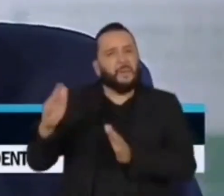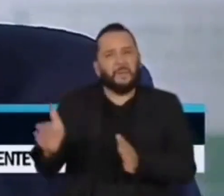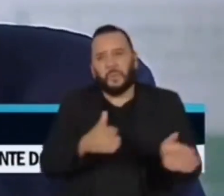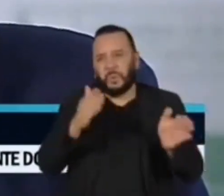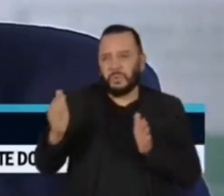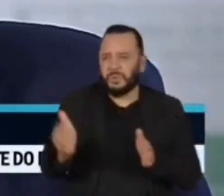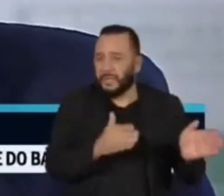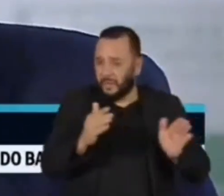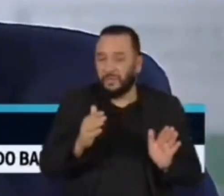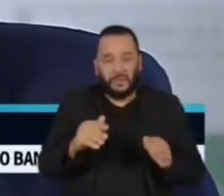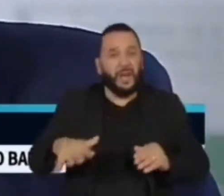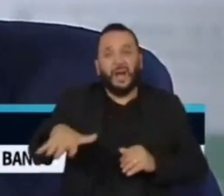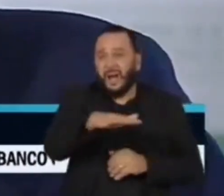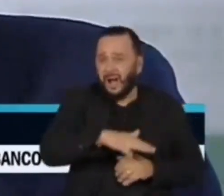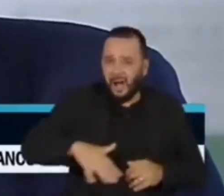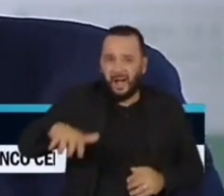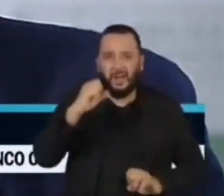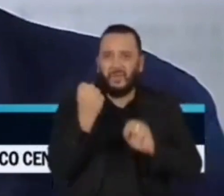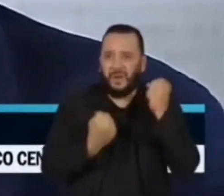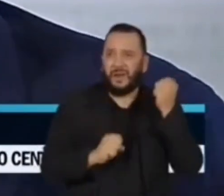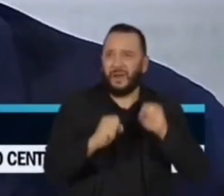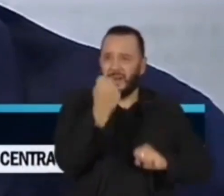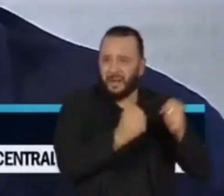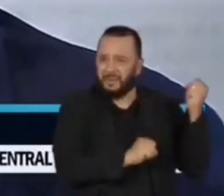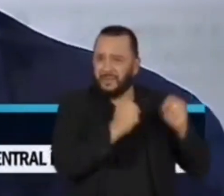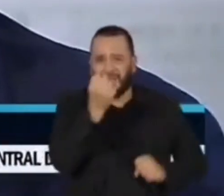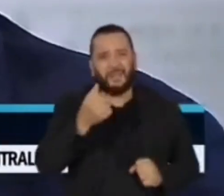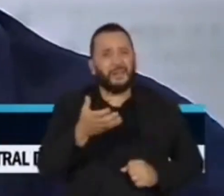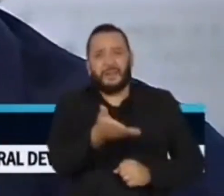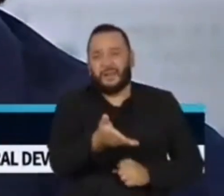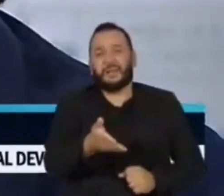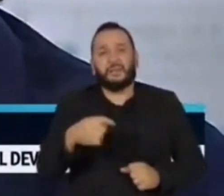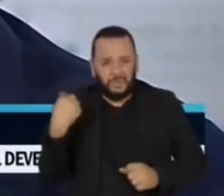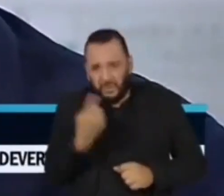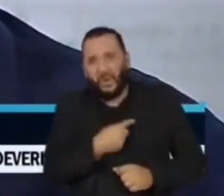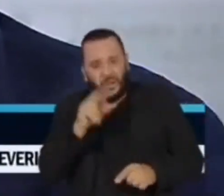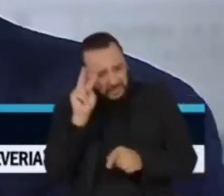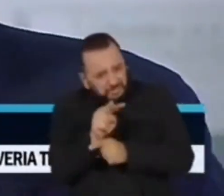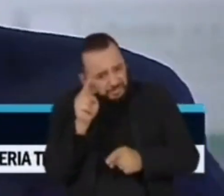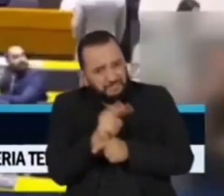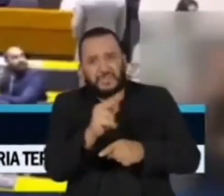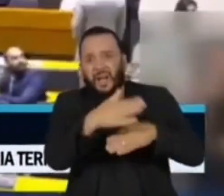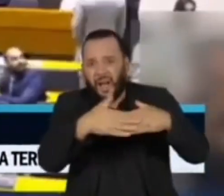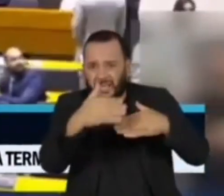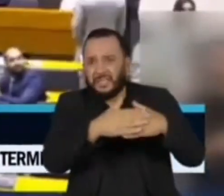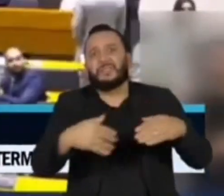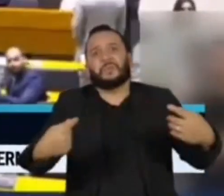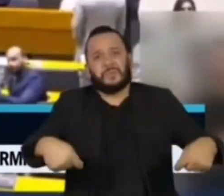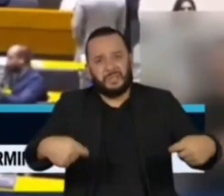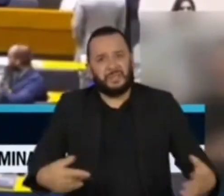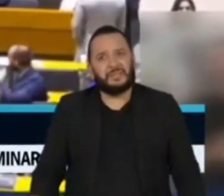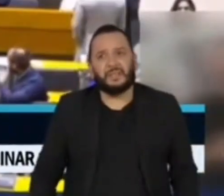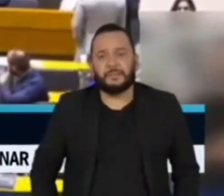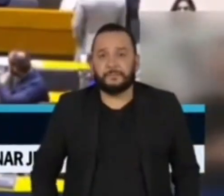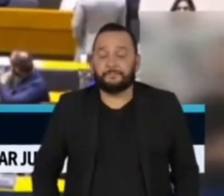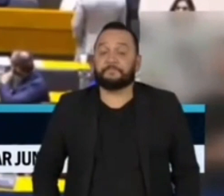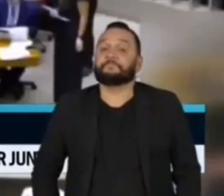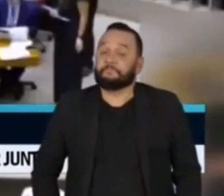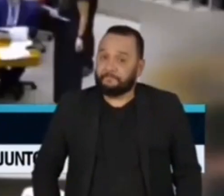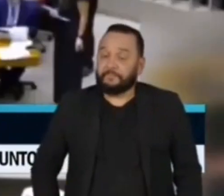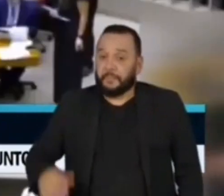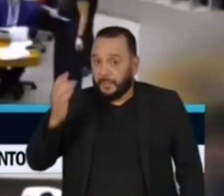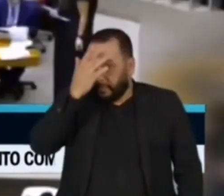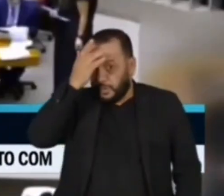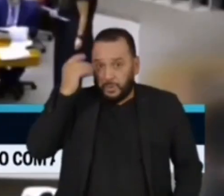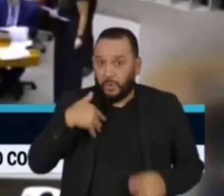é o setor produtivo que deve ter toda a nossa atenção, todo o nosso carinho. Já a oposição reclamou